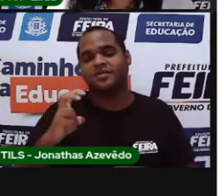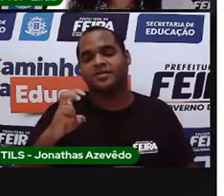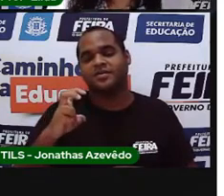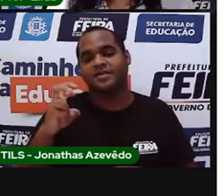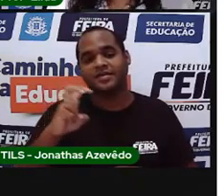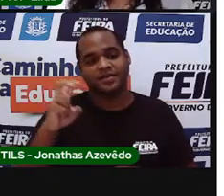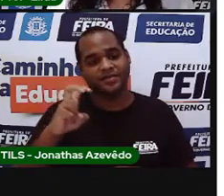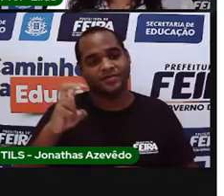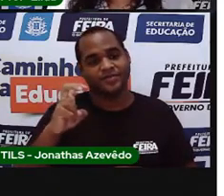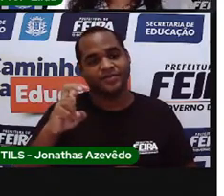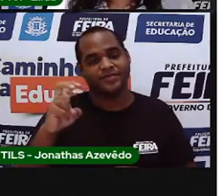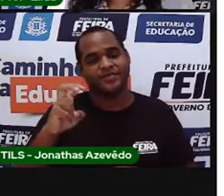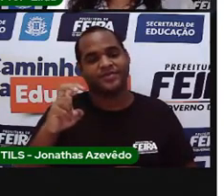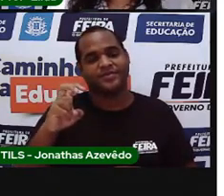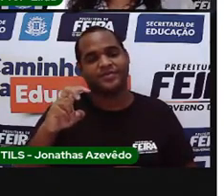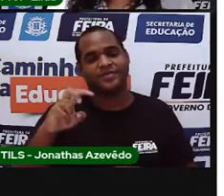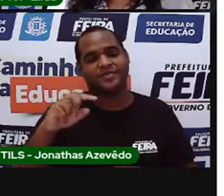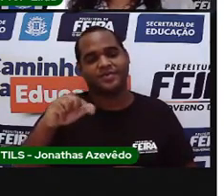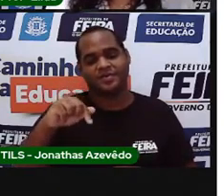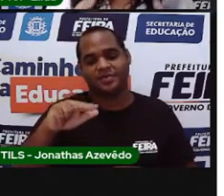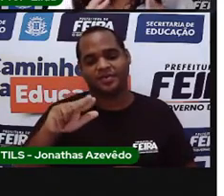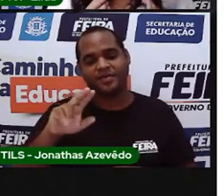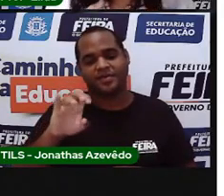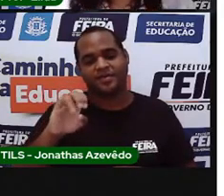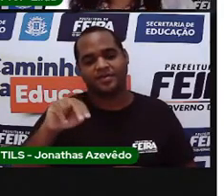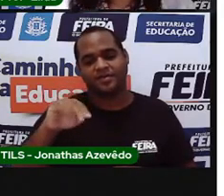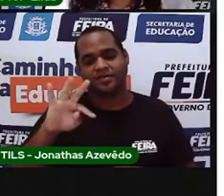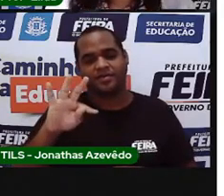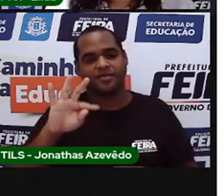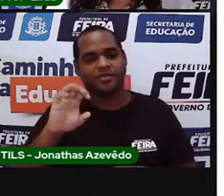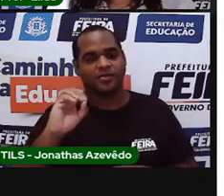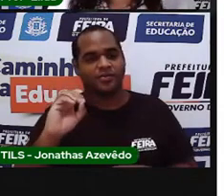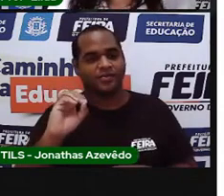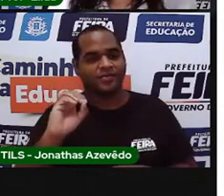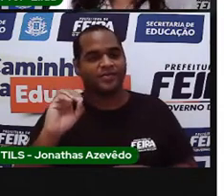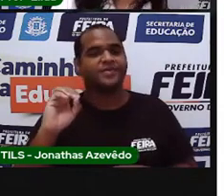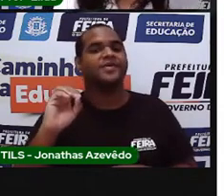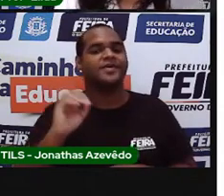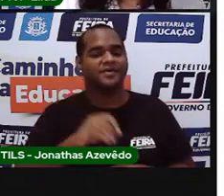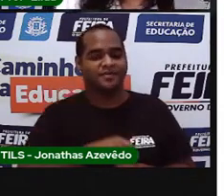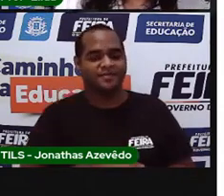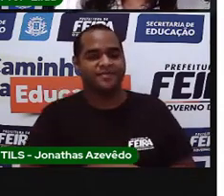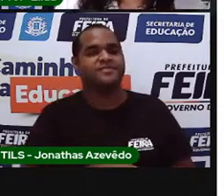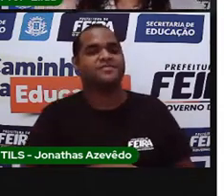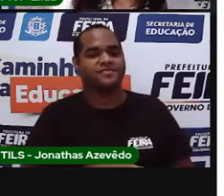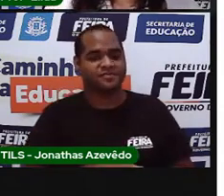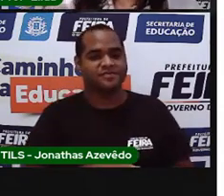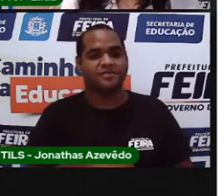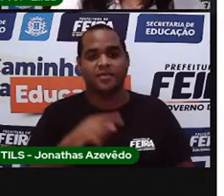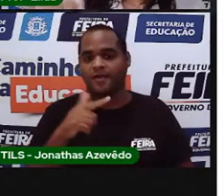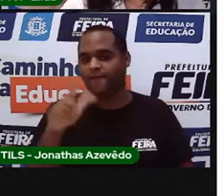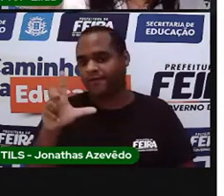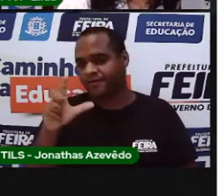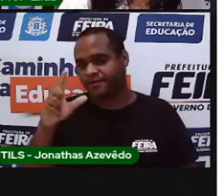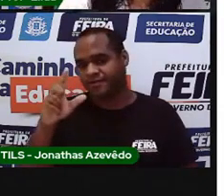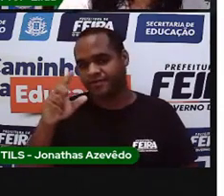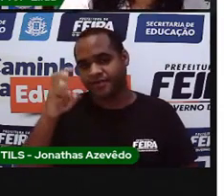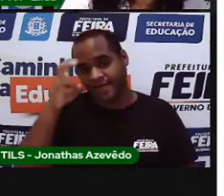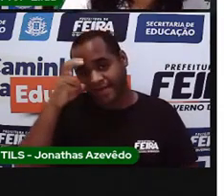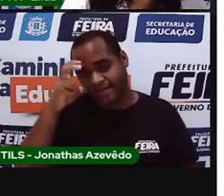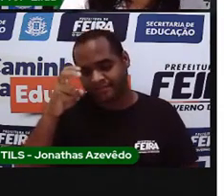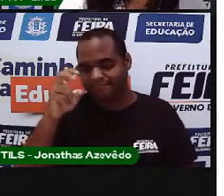vem depois do